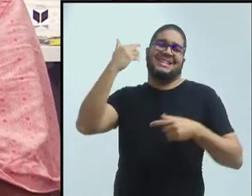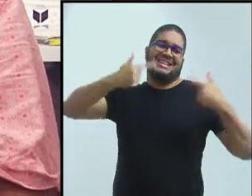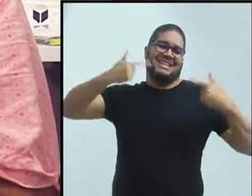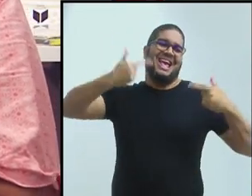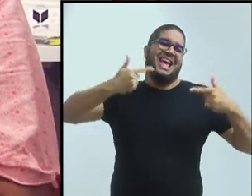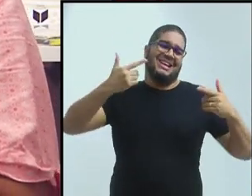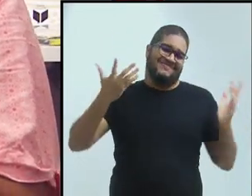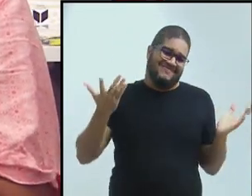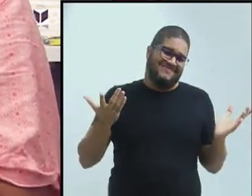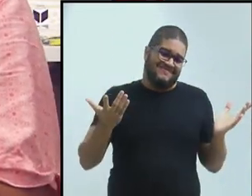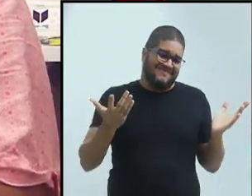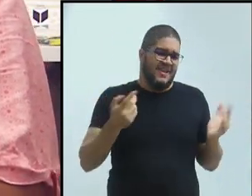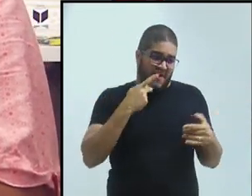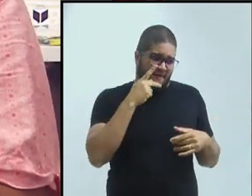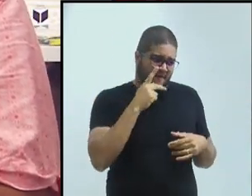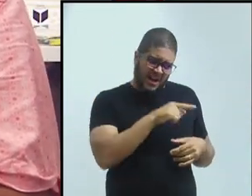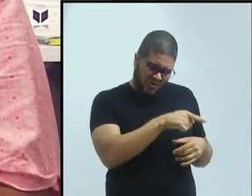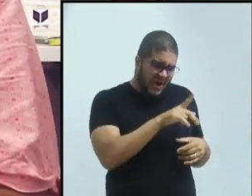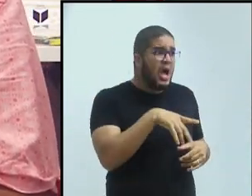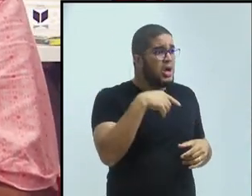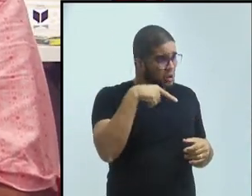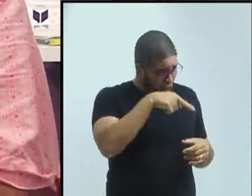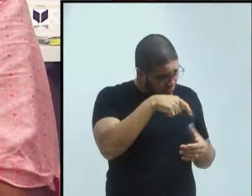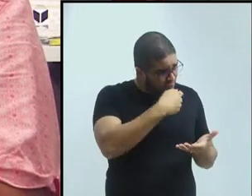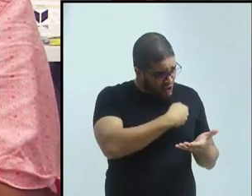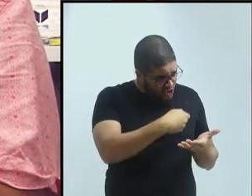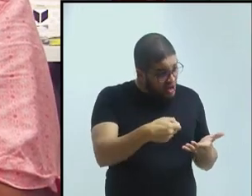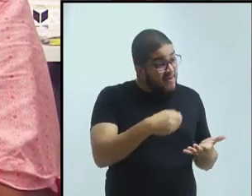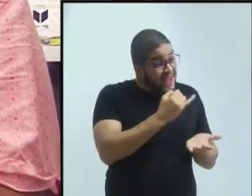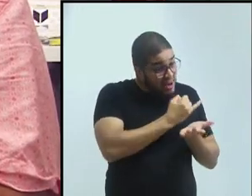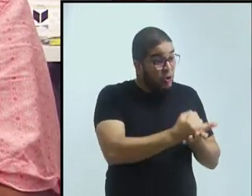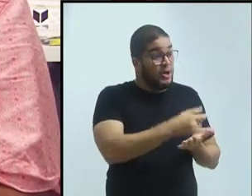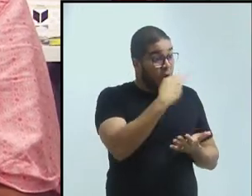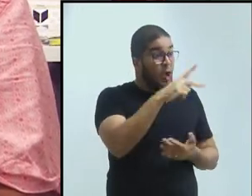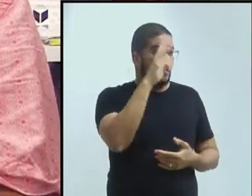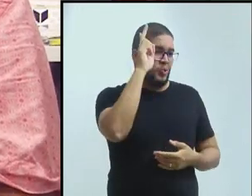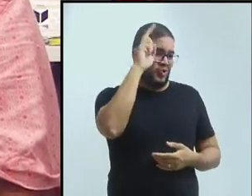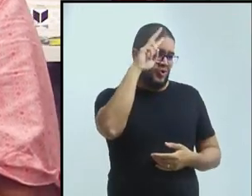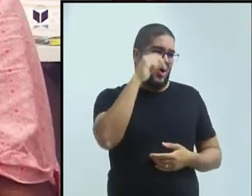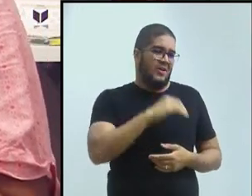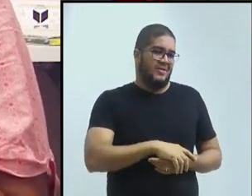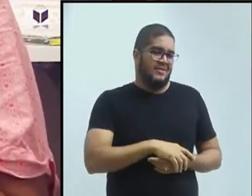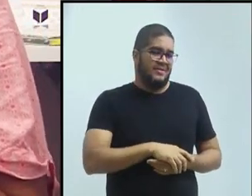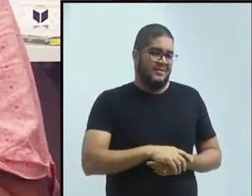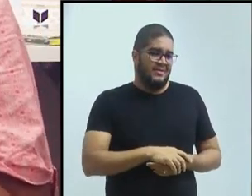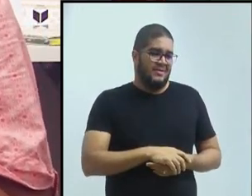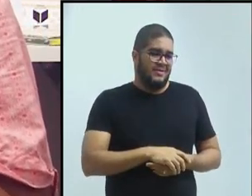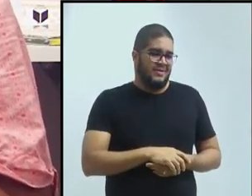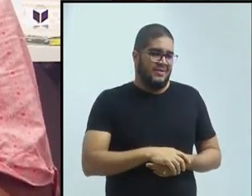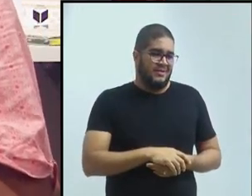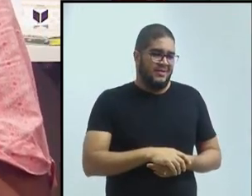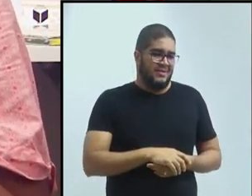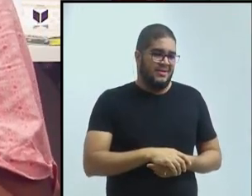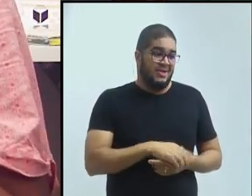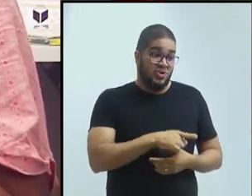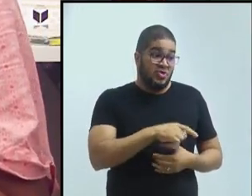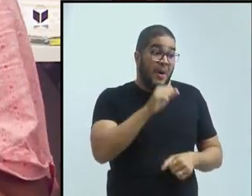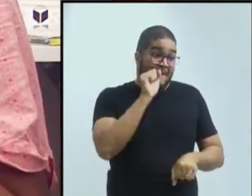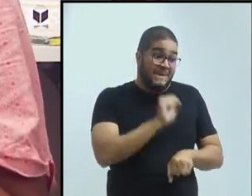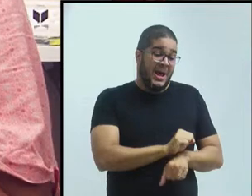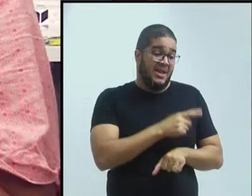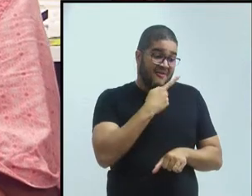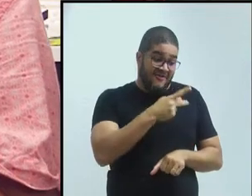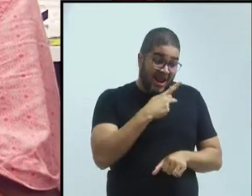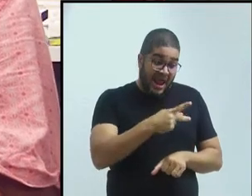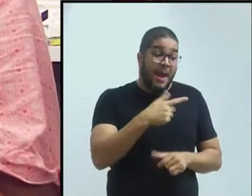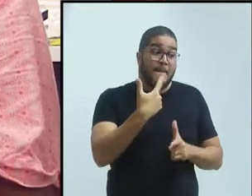Eu falei para ela, você vai escrever isso, você vai colocar isso na introdução da dissertação, para parar de ficar falando que o problema é que o professor não tem formação na